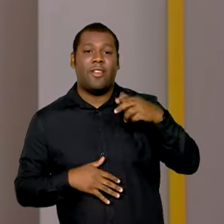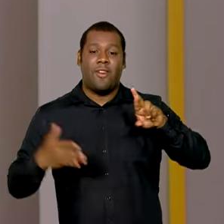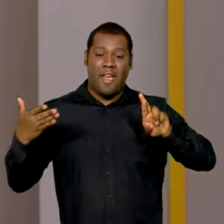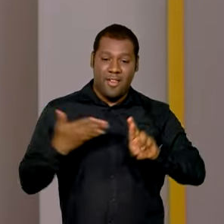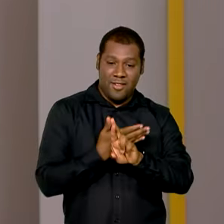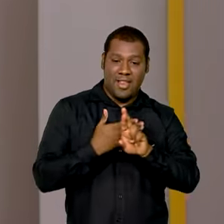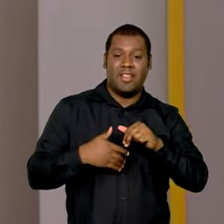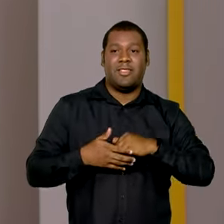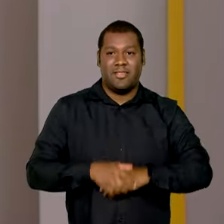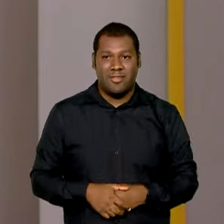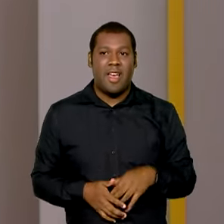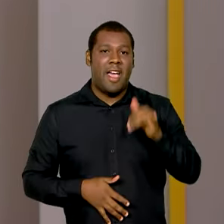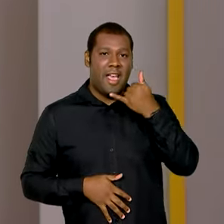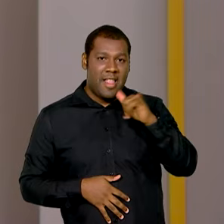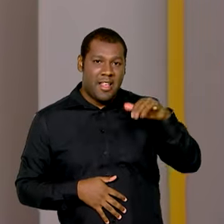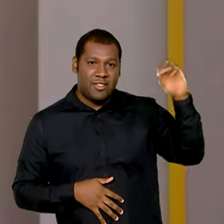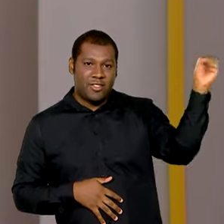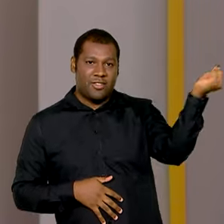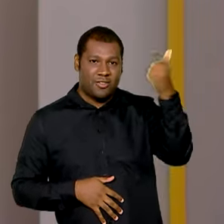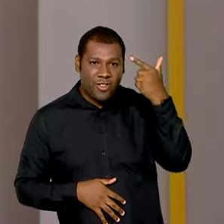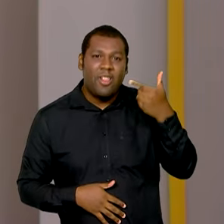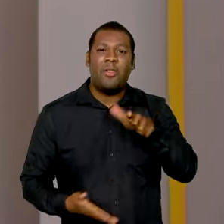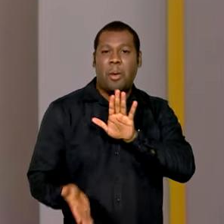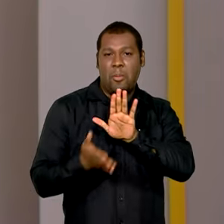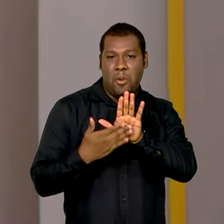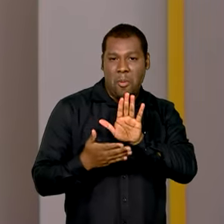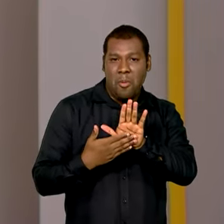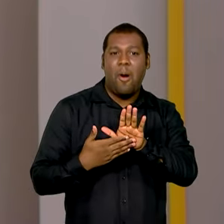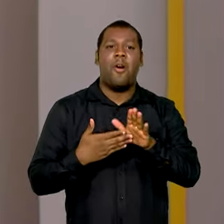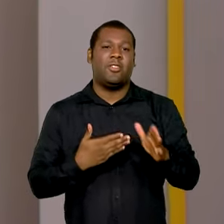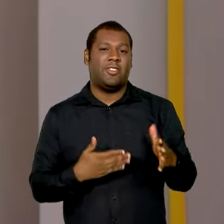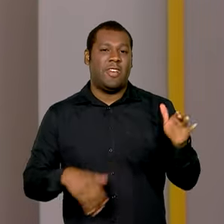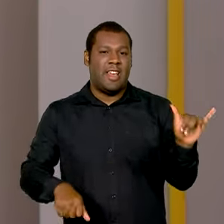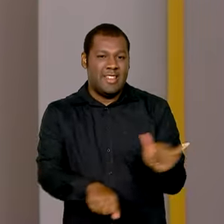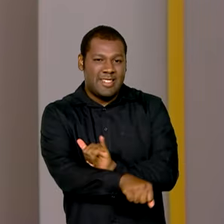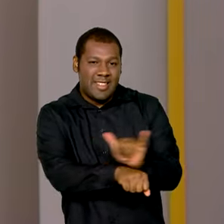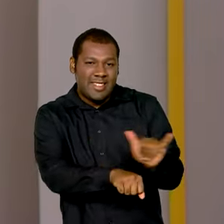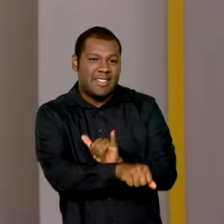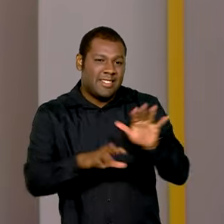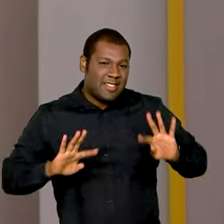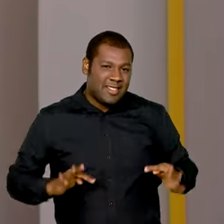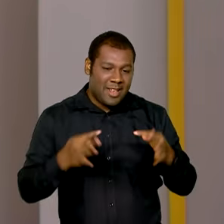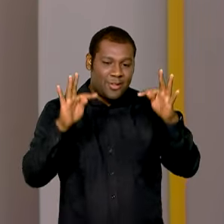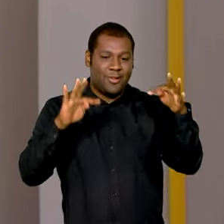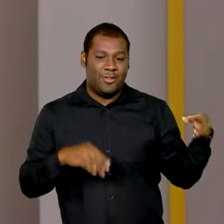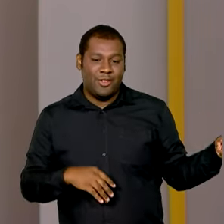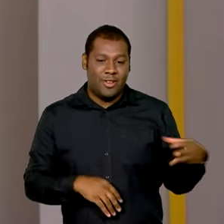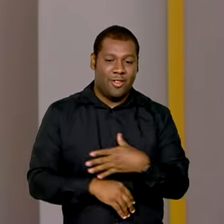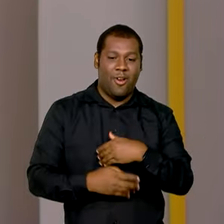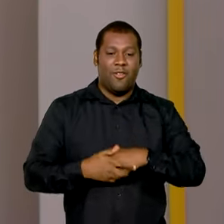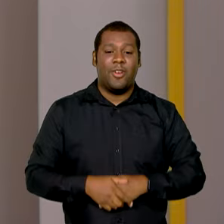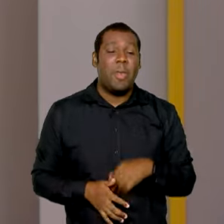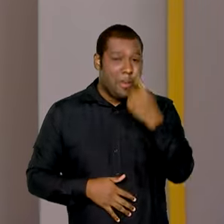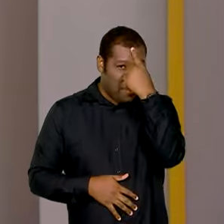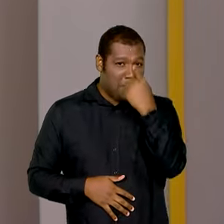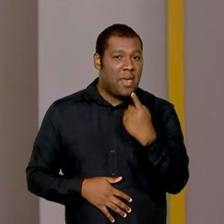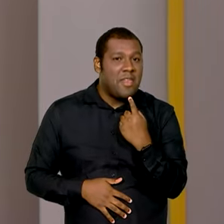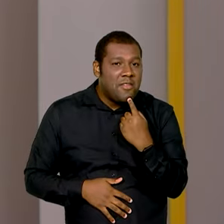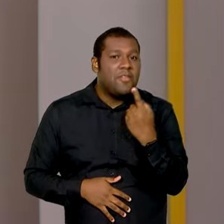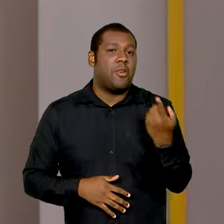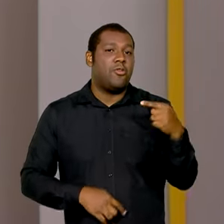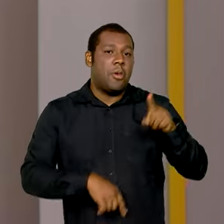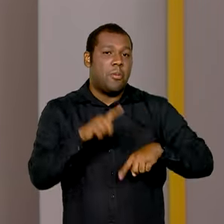placas solares, a indústria busca oferecer novas soluções e tecnologias. De olho no padrão de qualidade dos